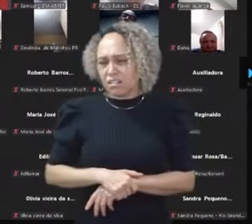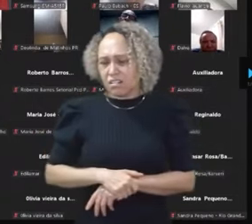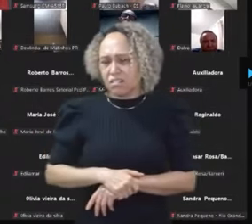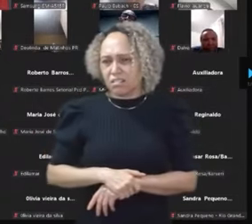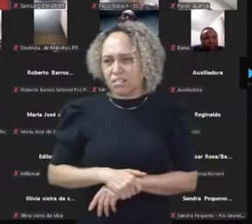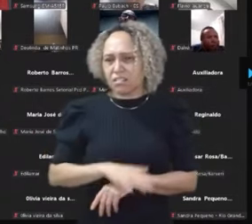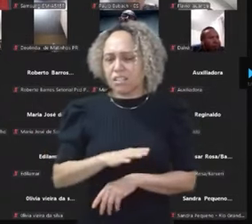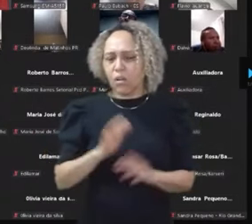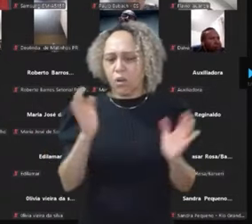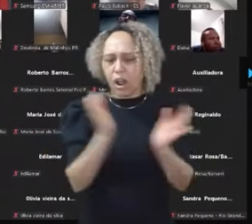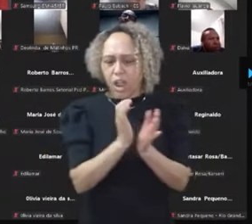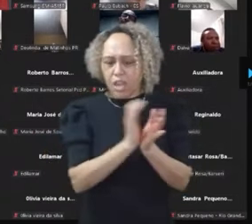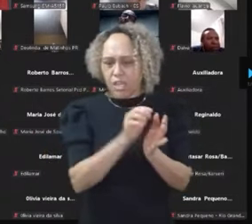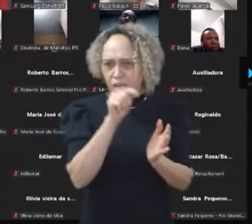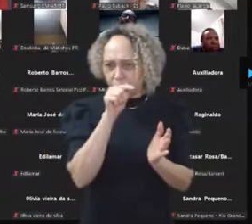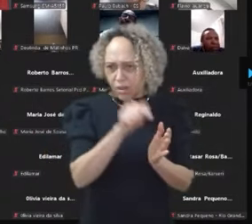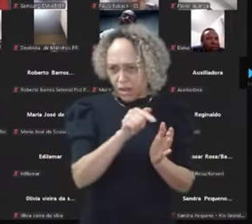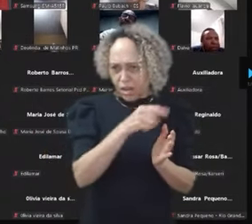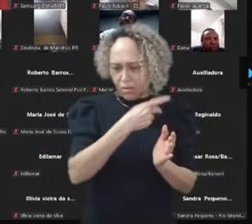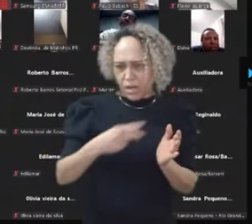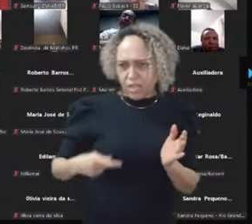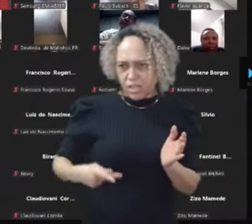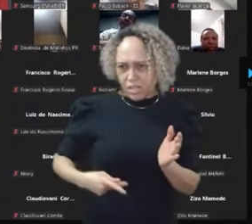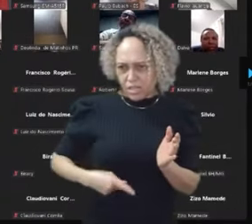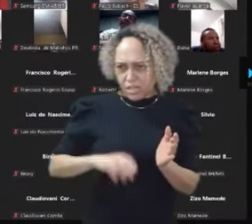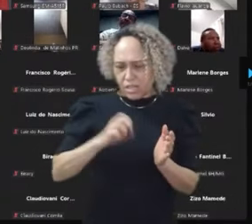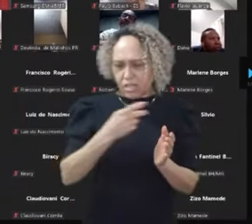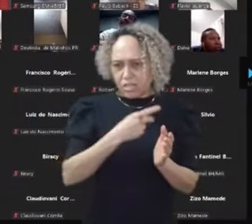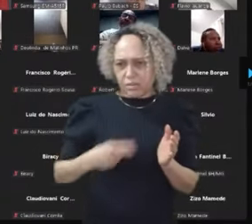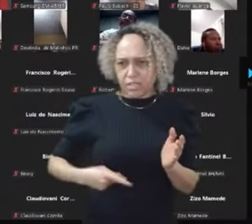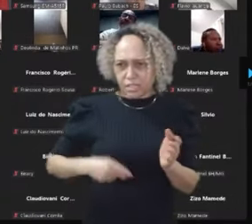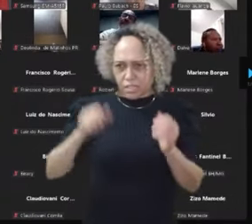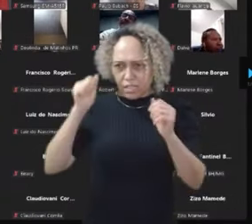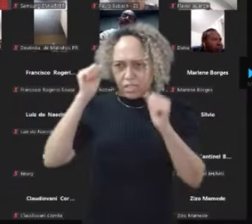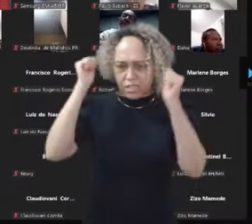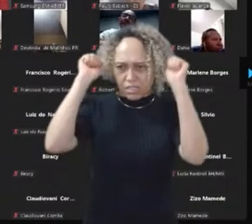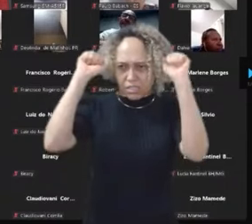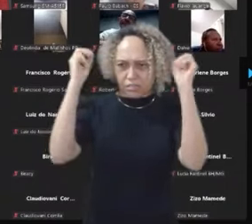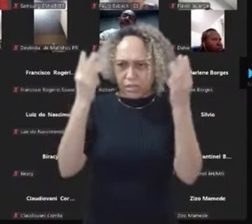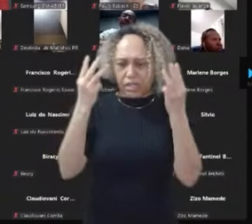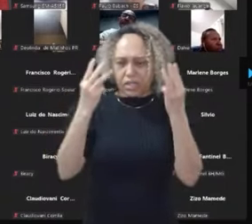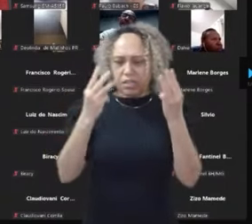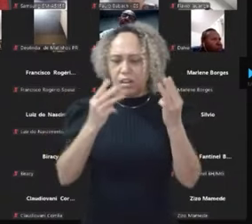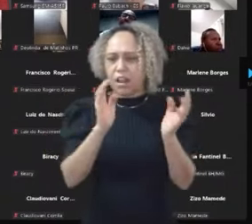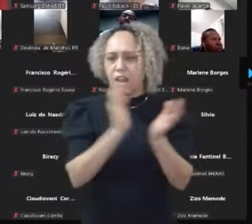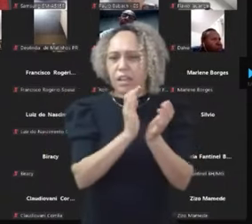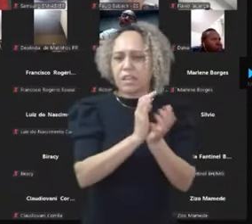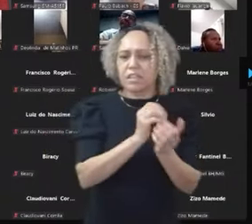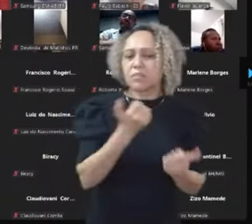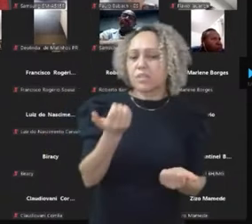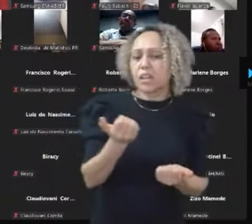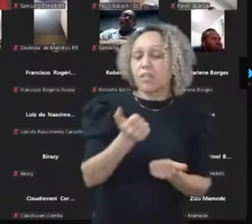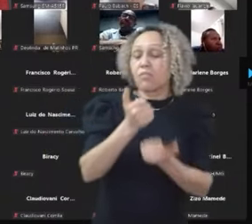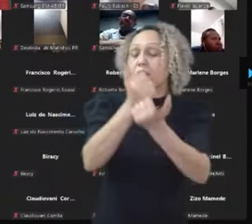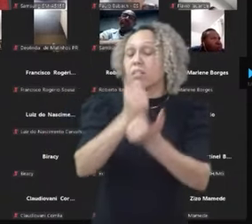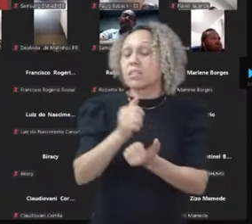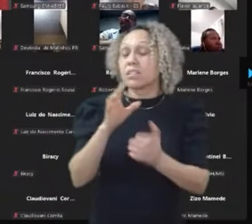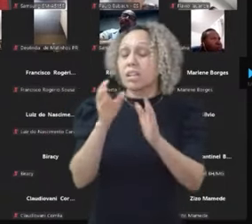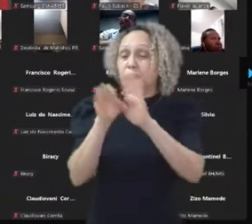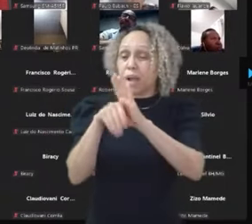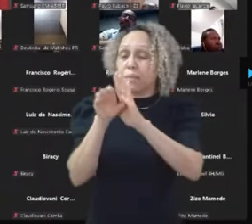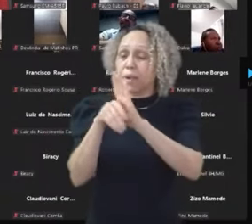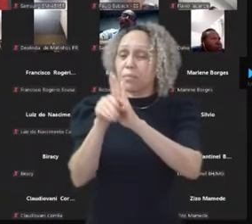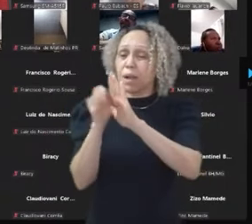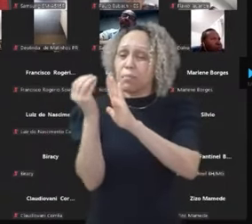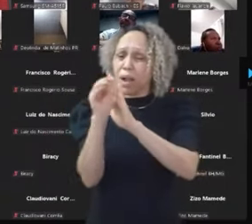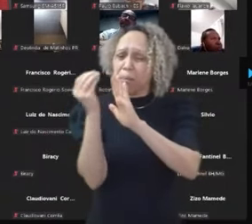seguinte, que se ele produzisse muito conteúdo, eles poderiam inundar as redes de conteúdo, que é exatamente o a extrema